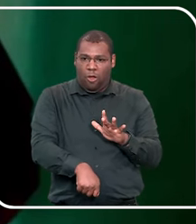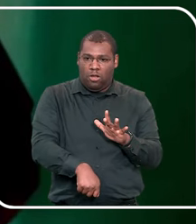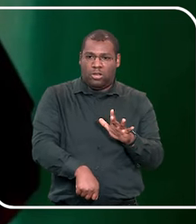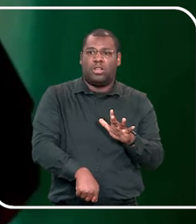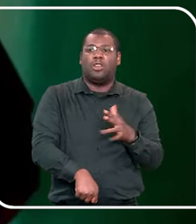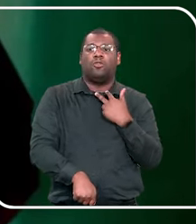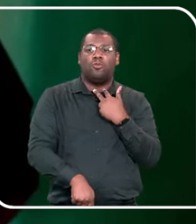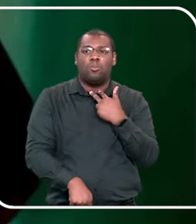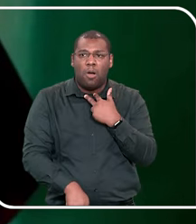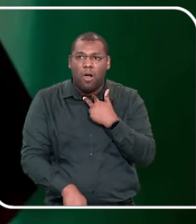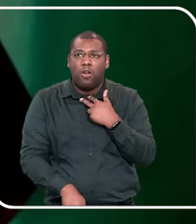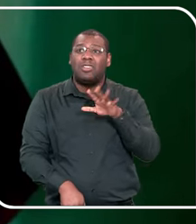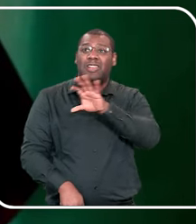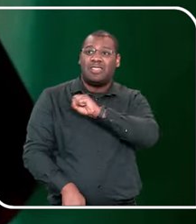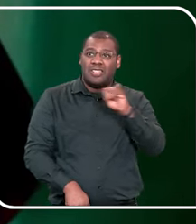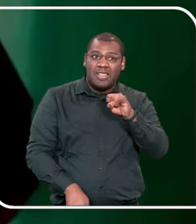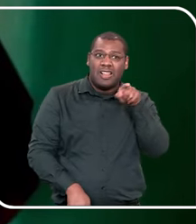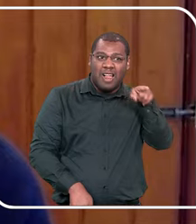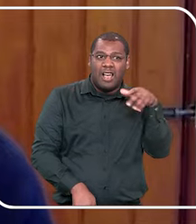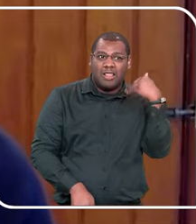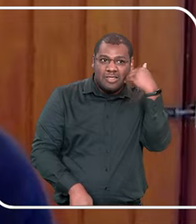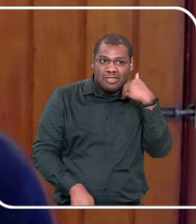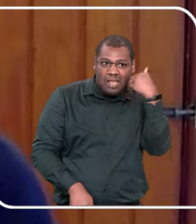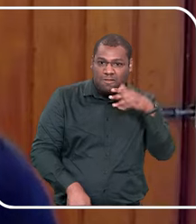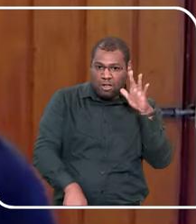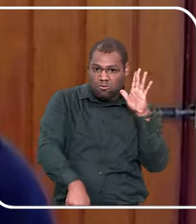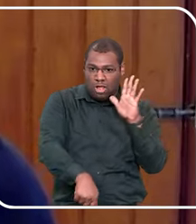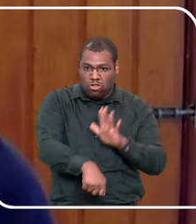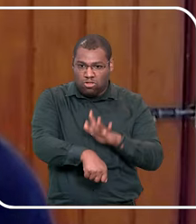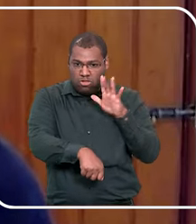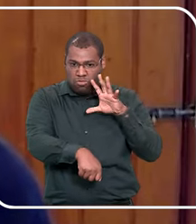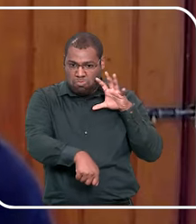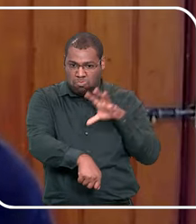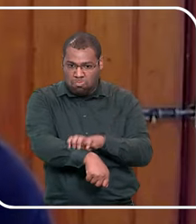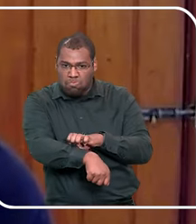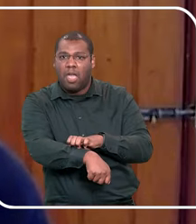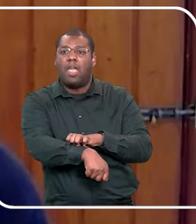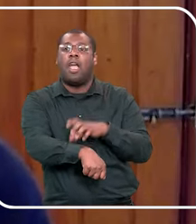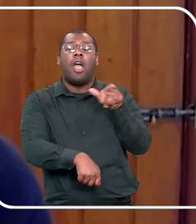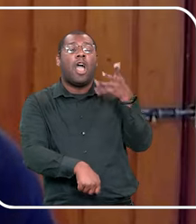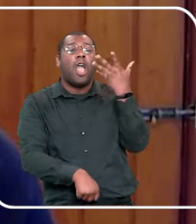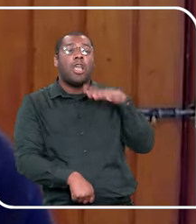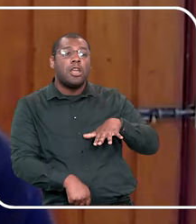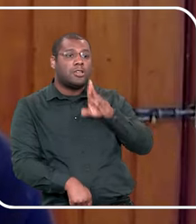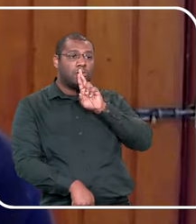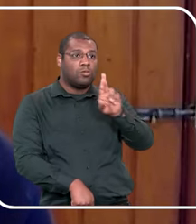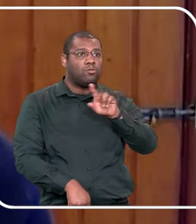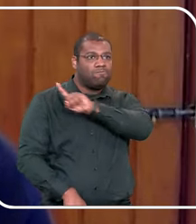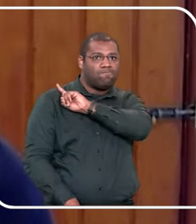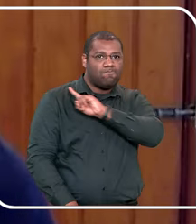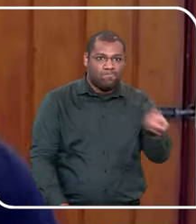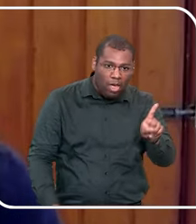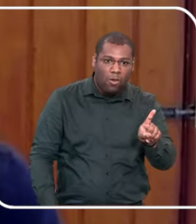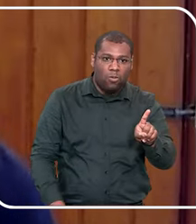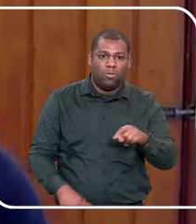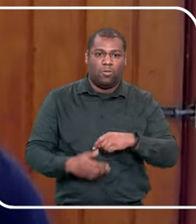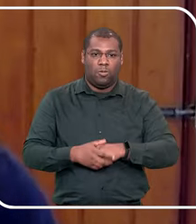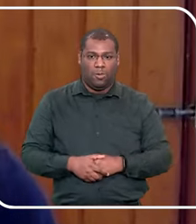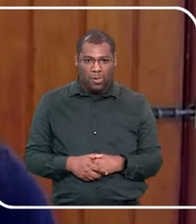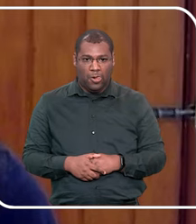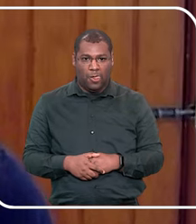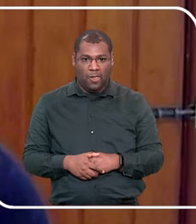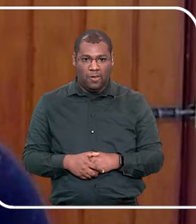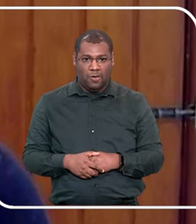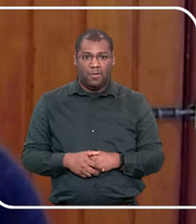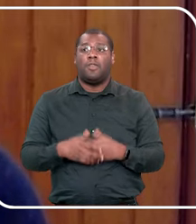reconhecer o desconforto, dizer não, né? E é uma criança, gente, não dá pra gente pôr a responsabilidade toda